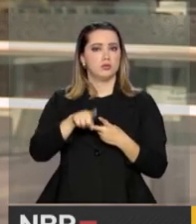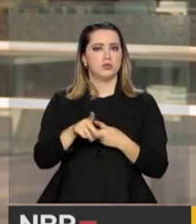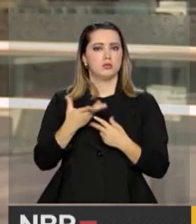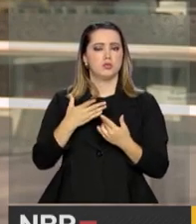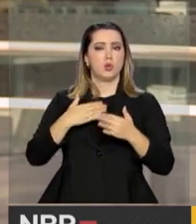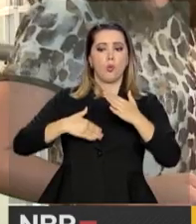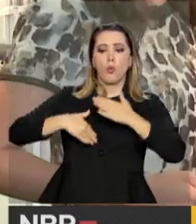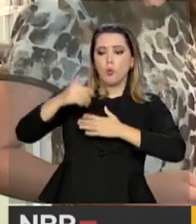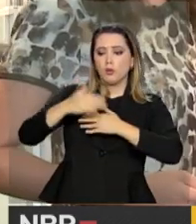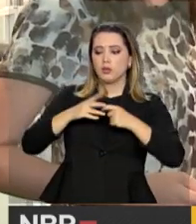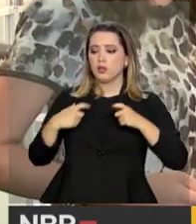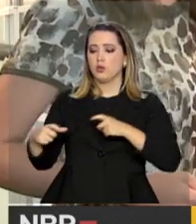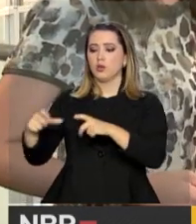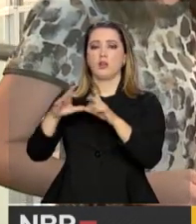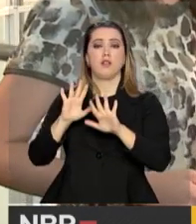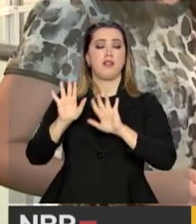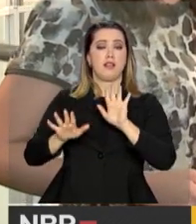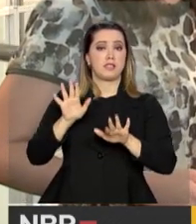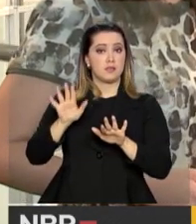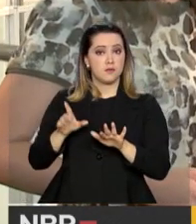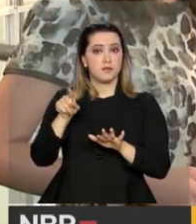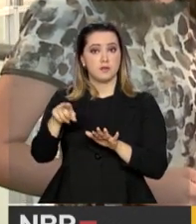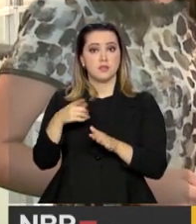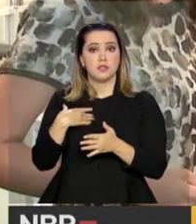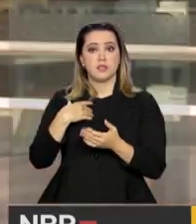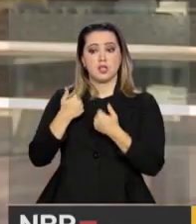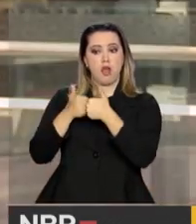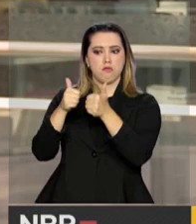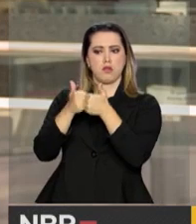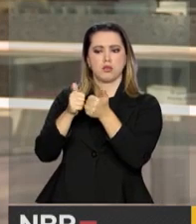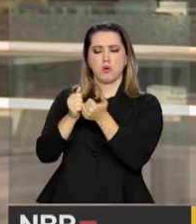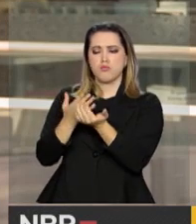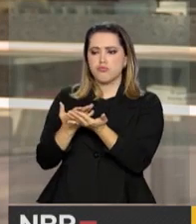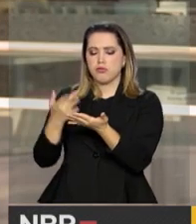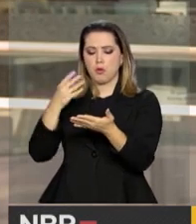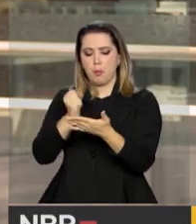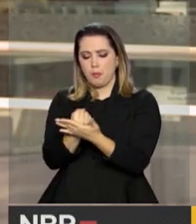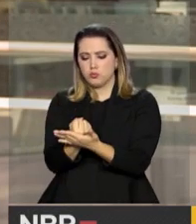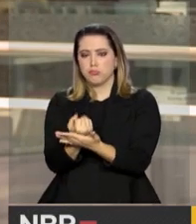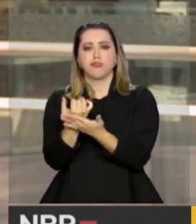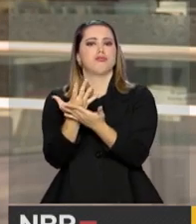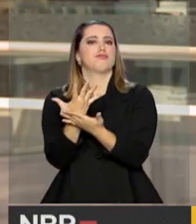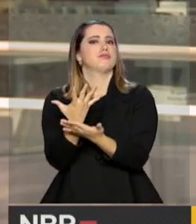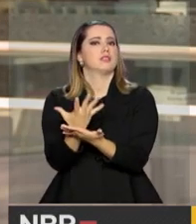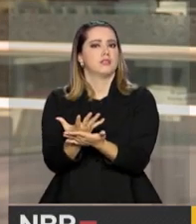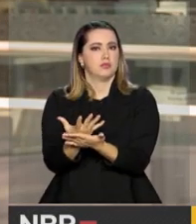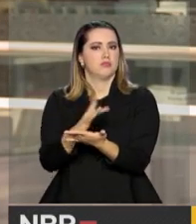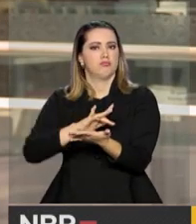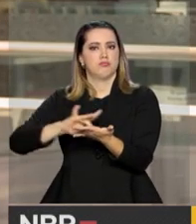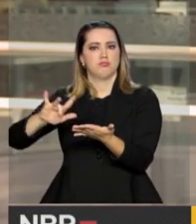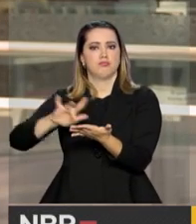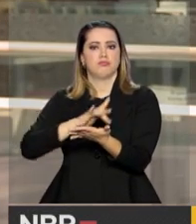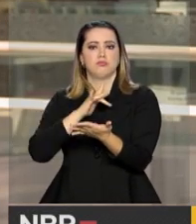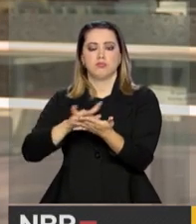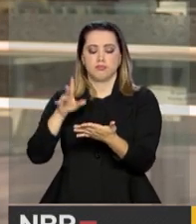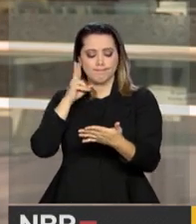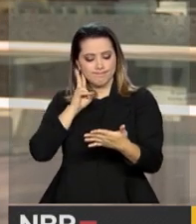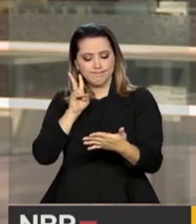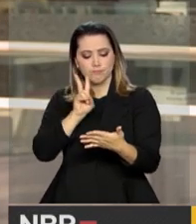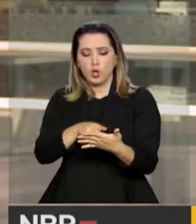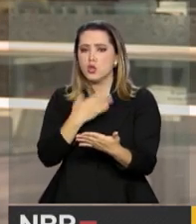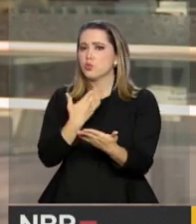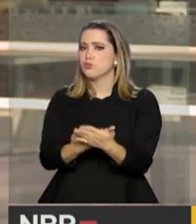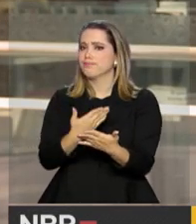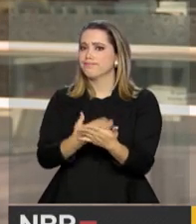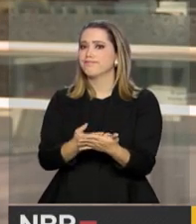de qualquer lugar. Porque, às vezes, você está no ônibus e você pode abrir o seu mobile, o seu smartphone, e